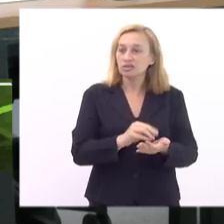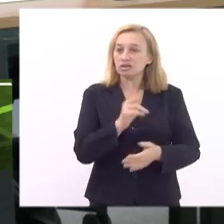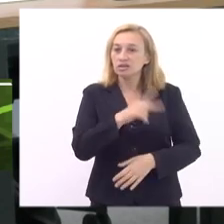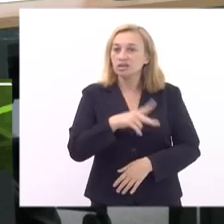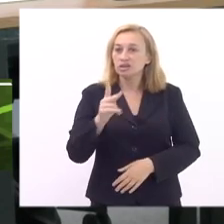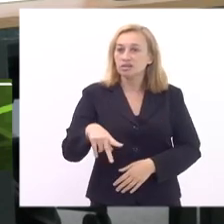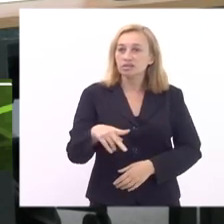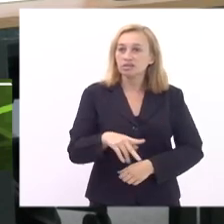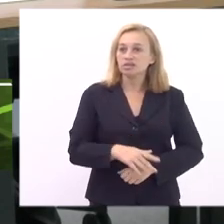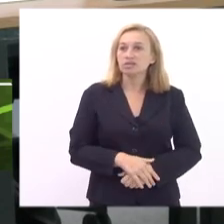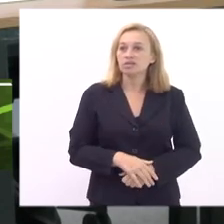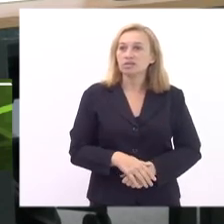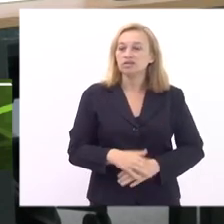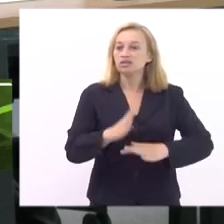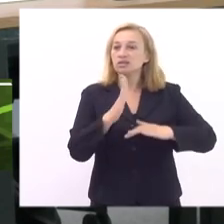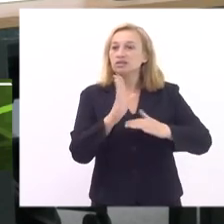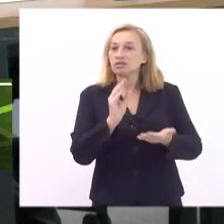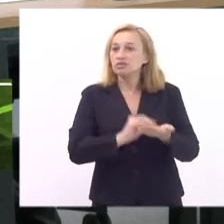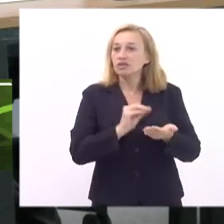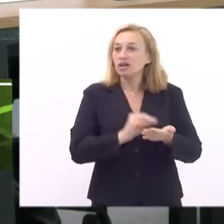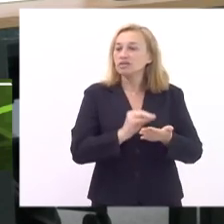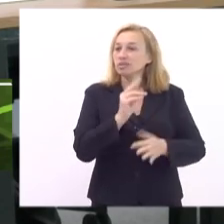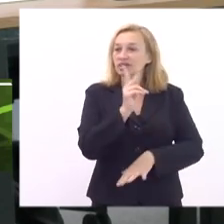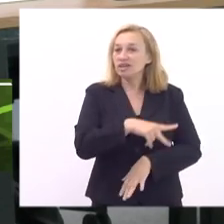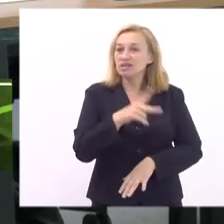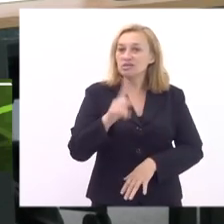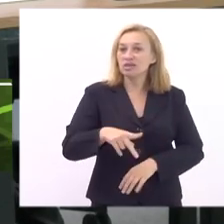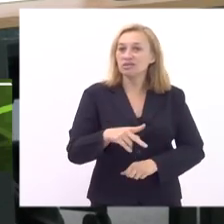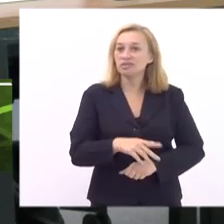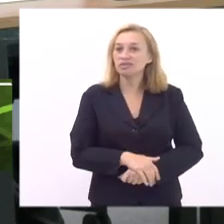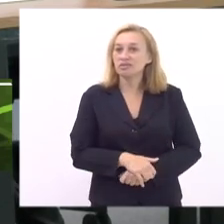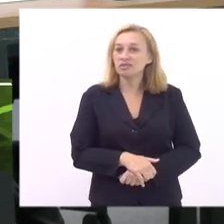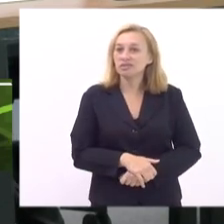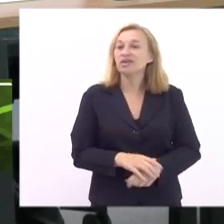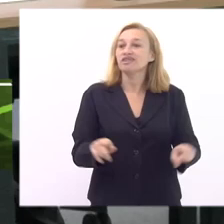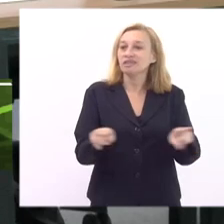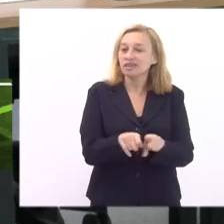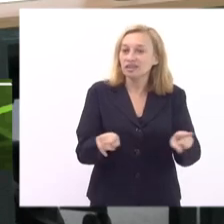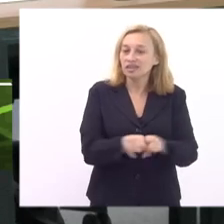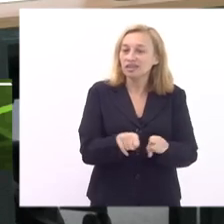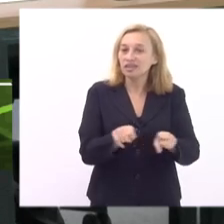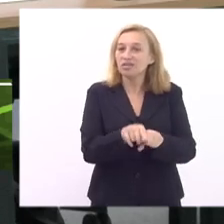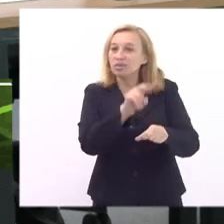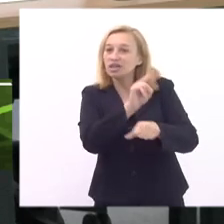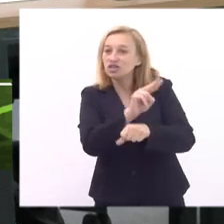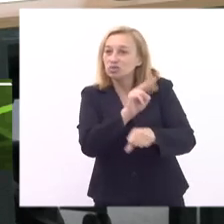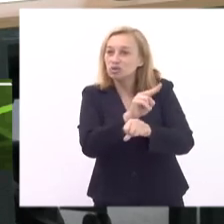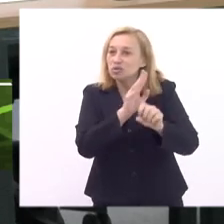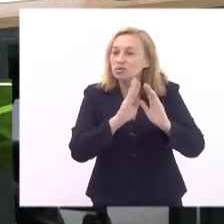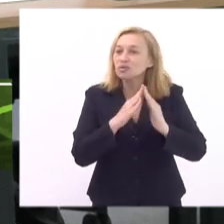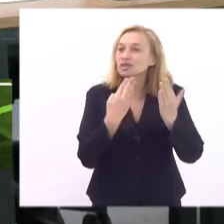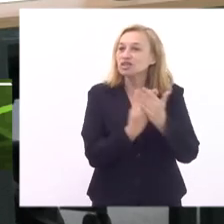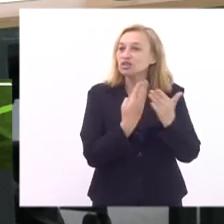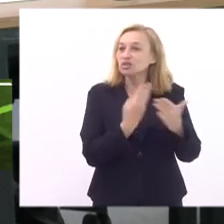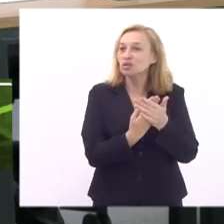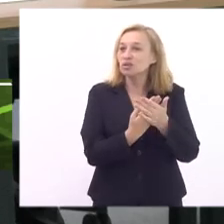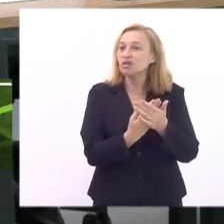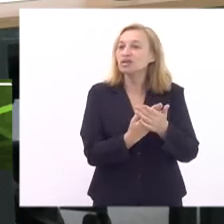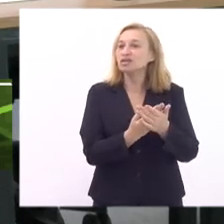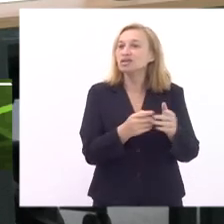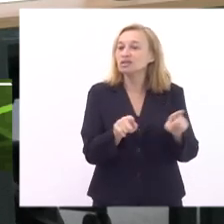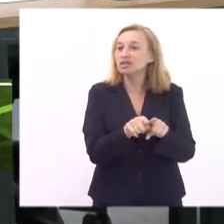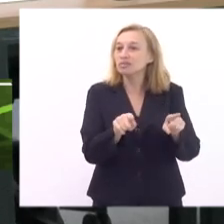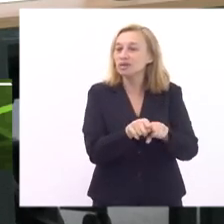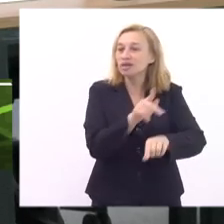um quadro de escassez de profissionais na rede não só de professores também de inspetores escolares também de composição dos quadros